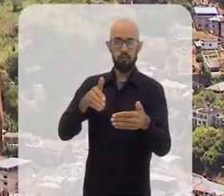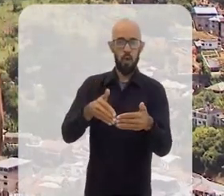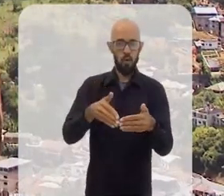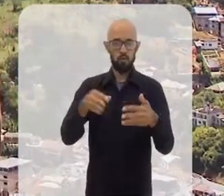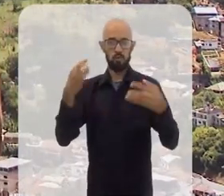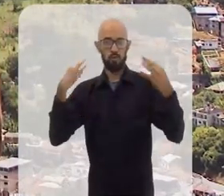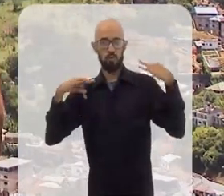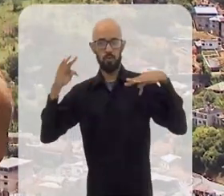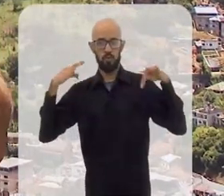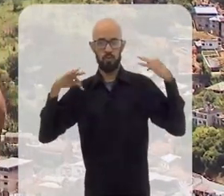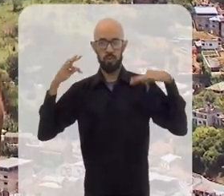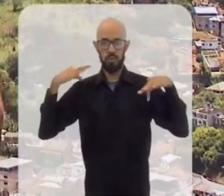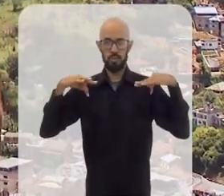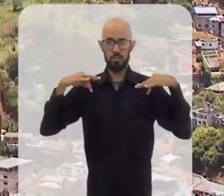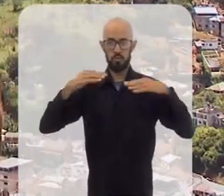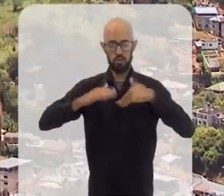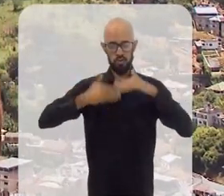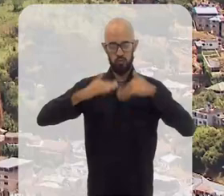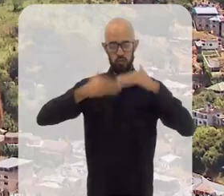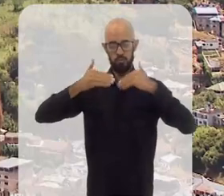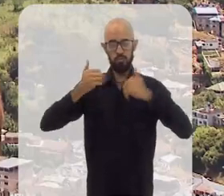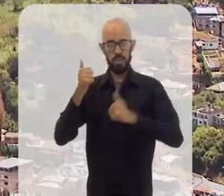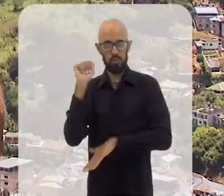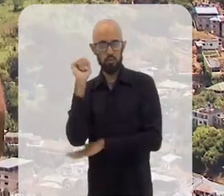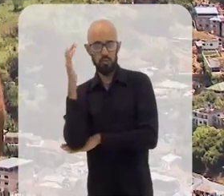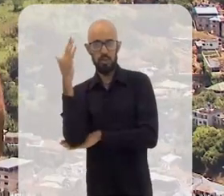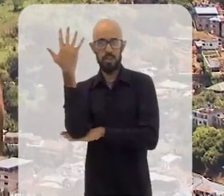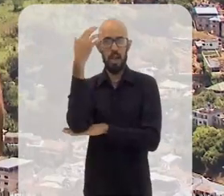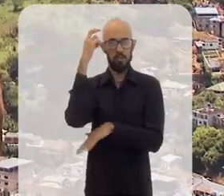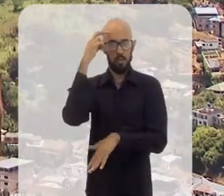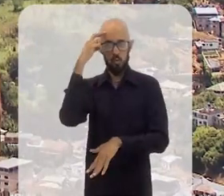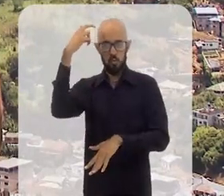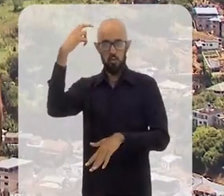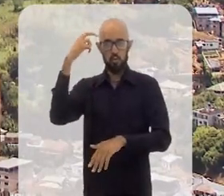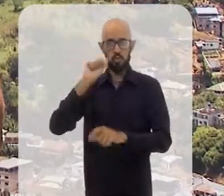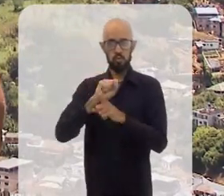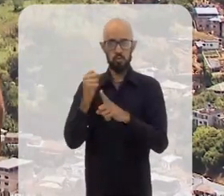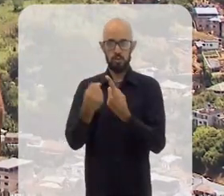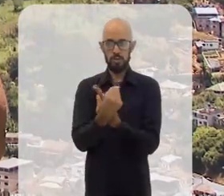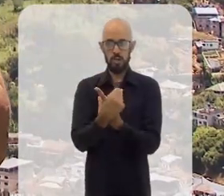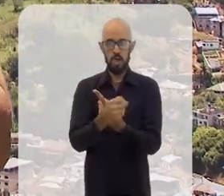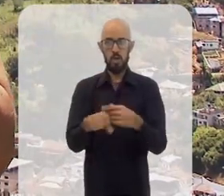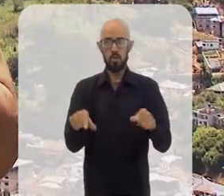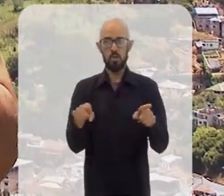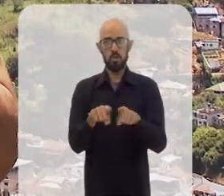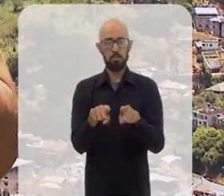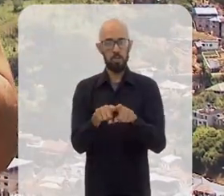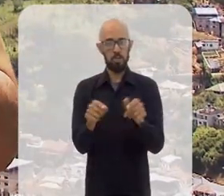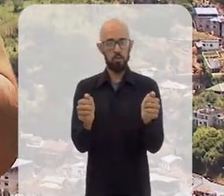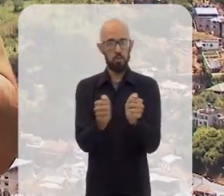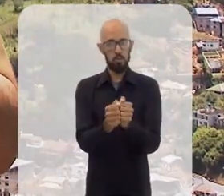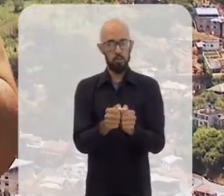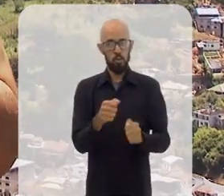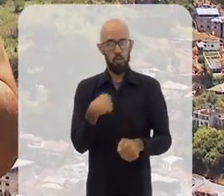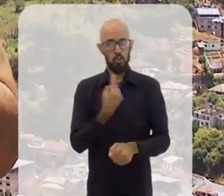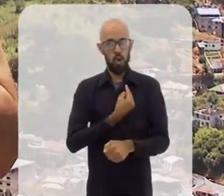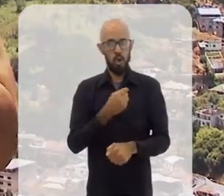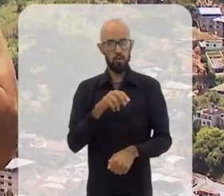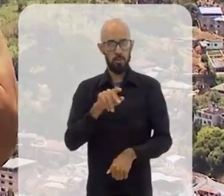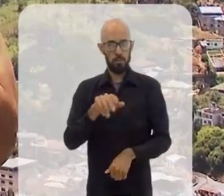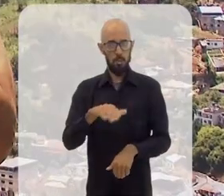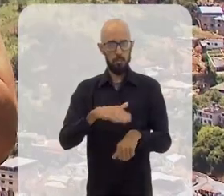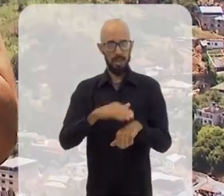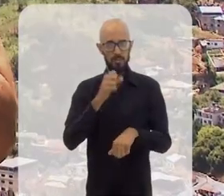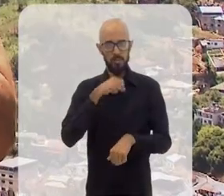de intercâmbio voltadas para a área do turismo, para o desenvolvimento sustentável, a cultura, o social,